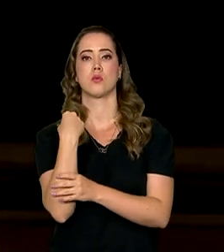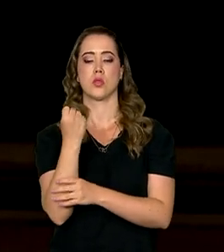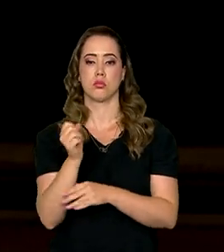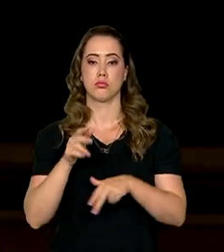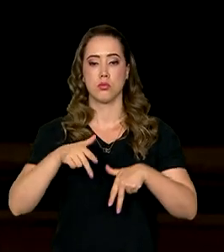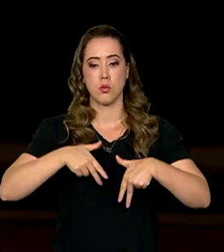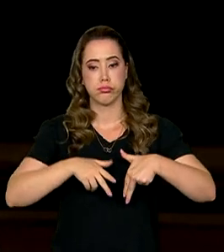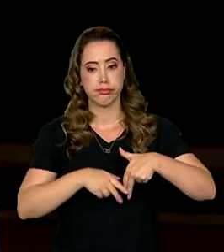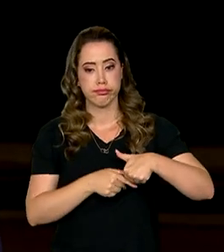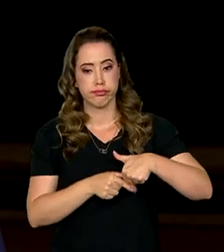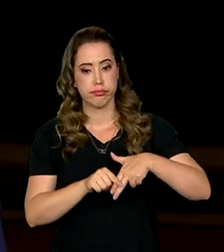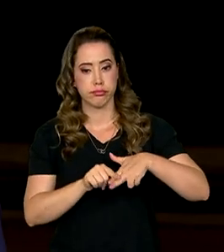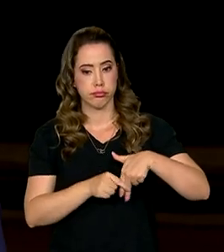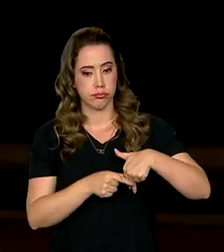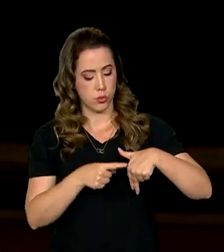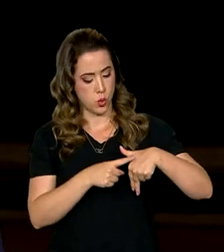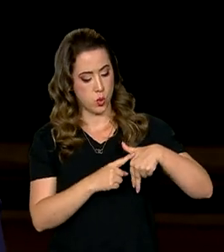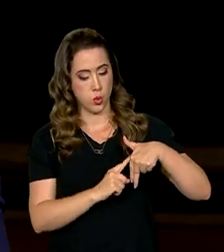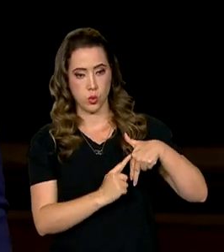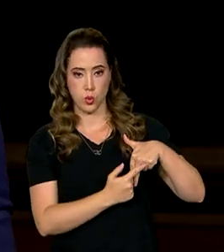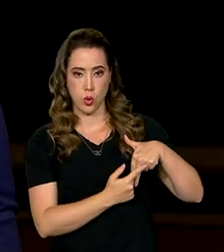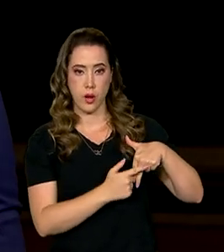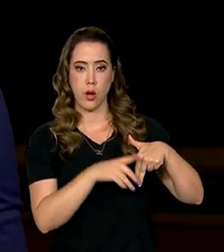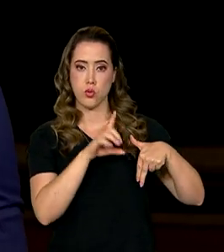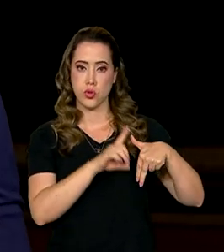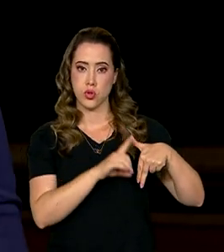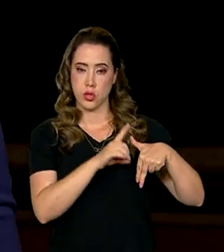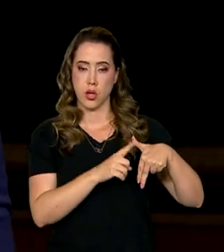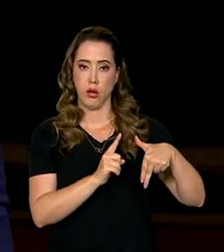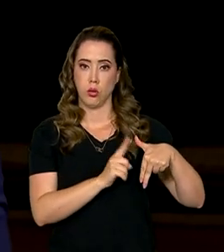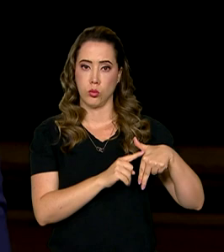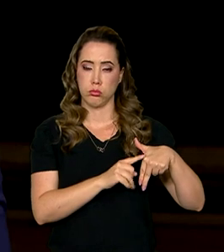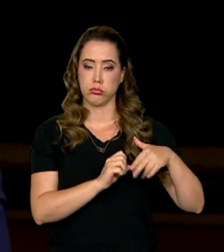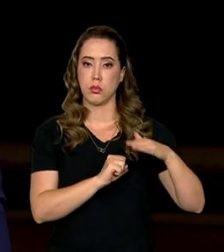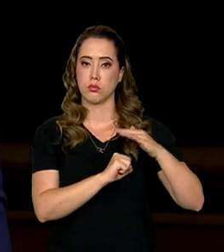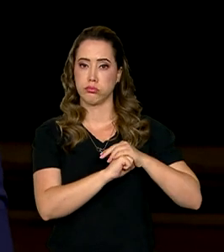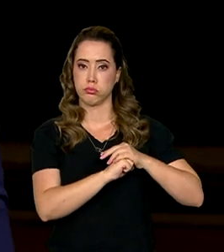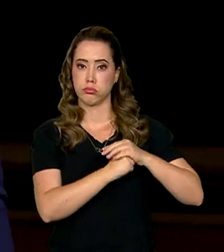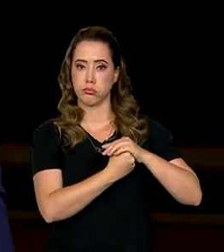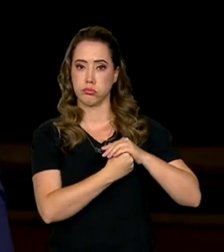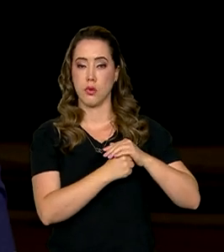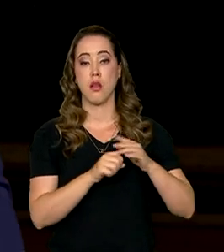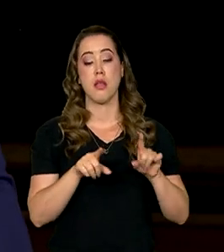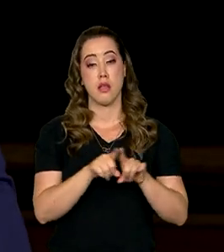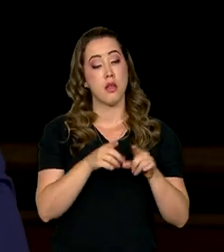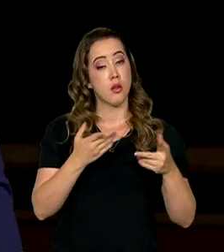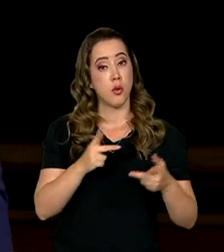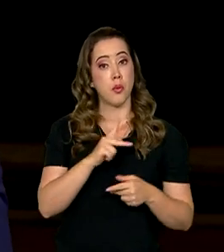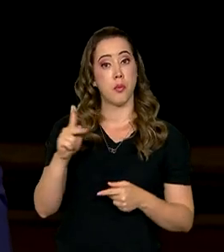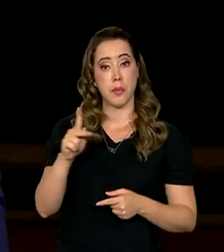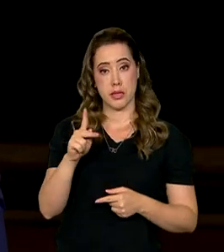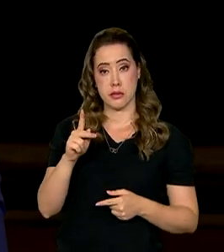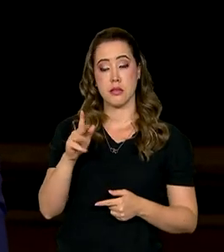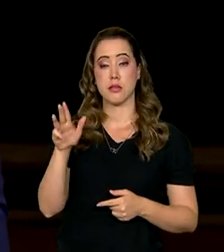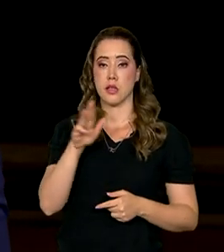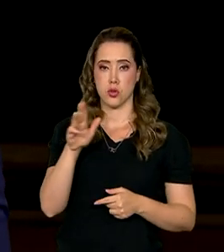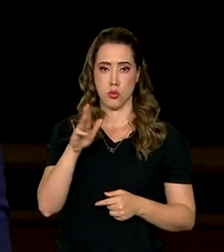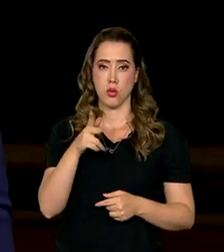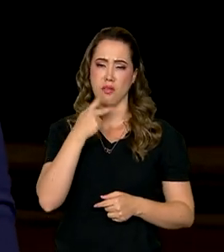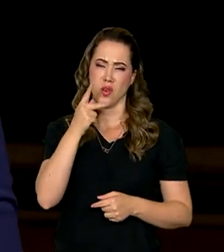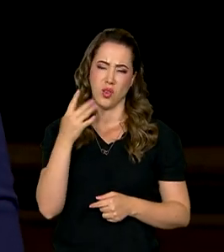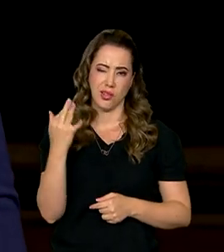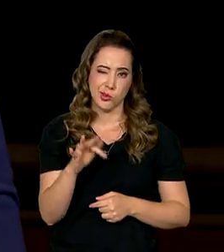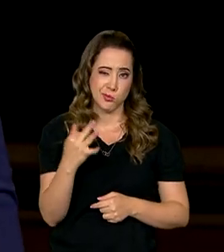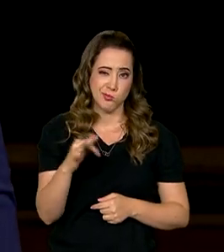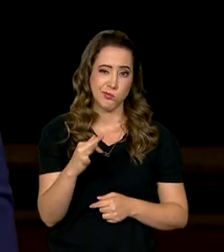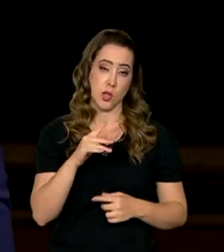quadril, onde foi colocada a prótese, do lado direito. Segundo a equipe médica, o presidente relatou dores compatíveis com